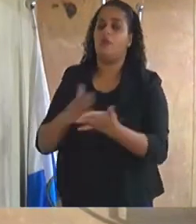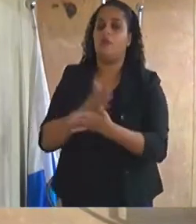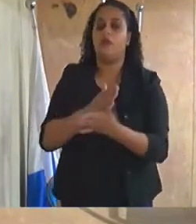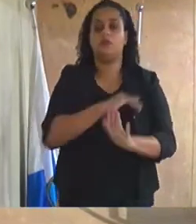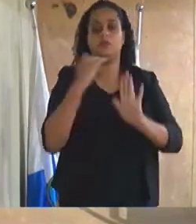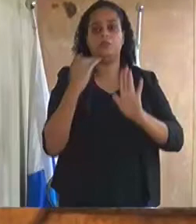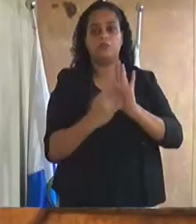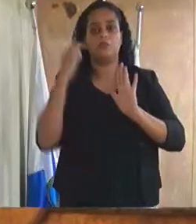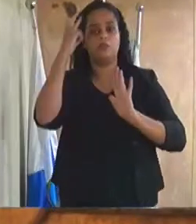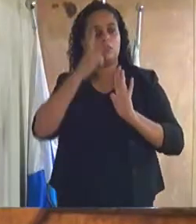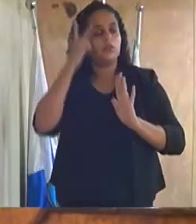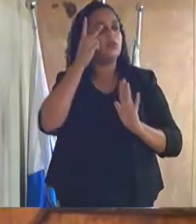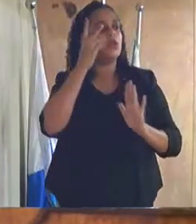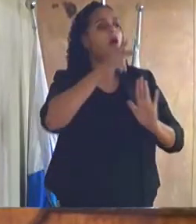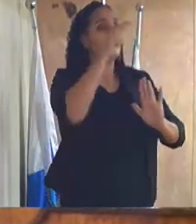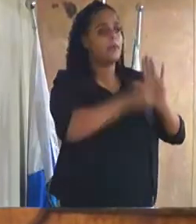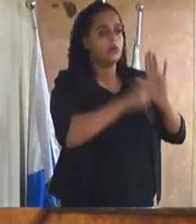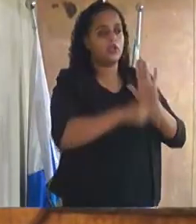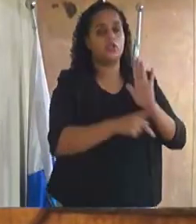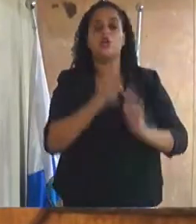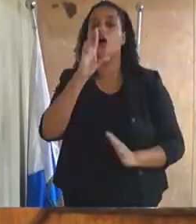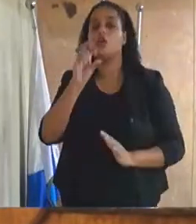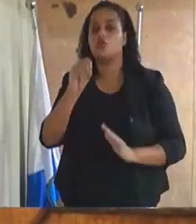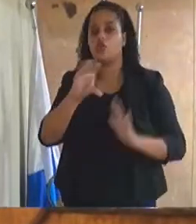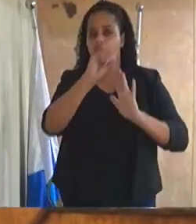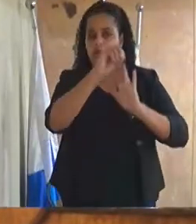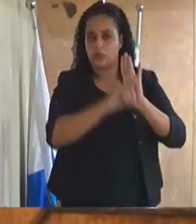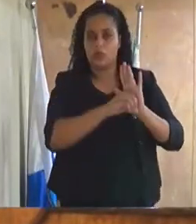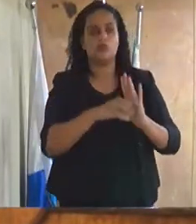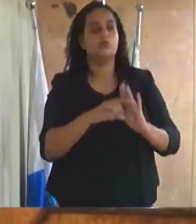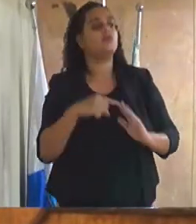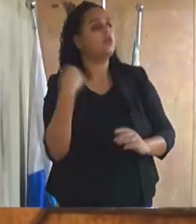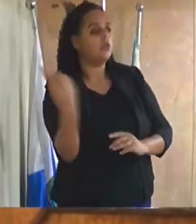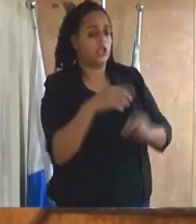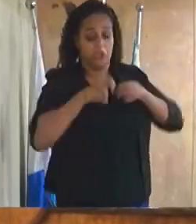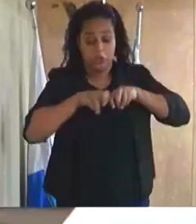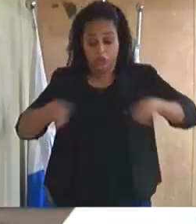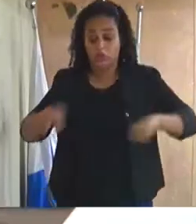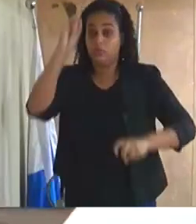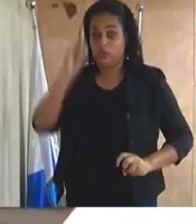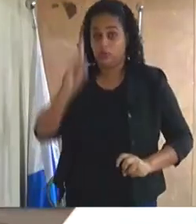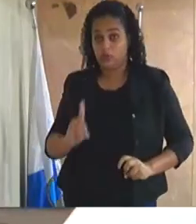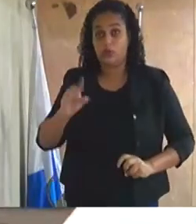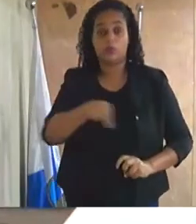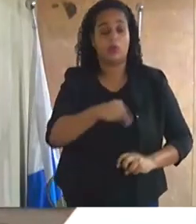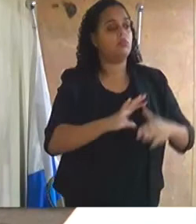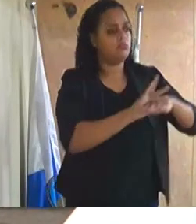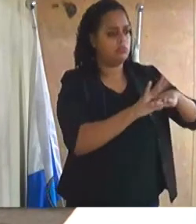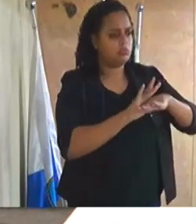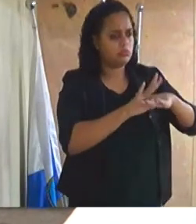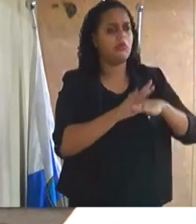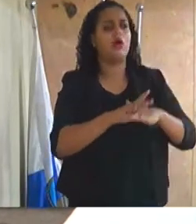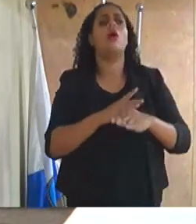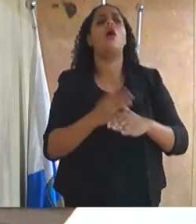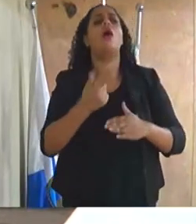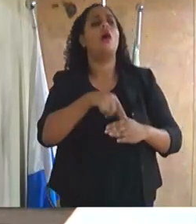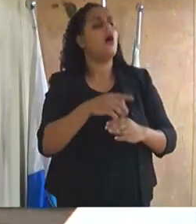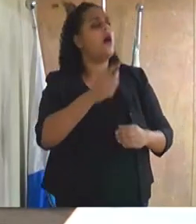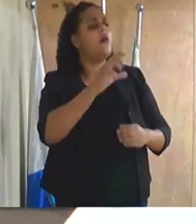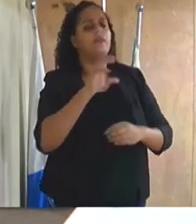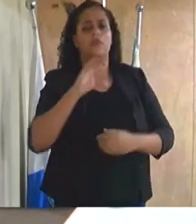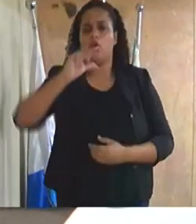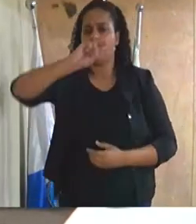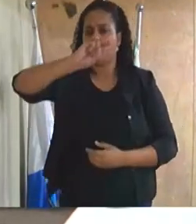unanimidade projeto de resolução número 148 de 2020 da mesa diretora da Câmara Municipal de Duque de Caxias revogando a resolução número